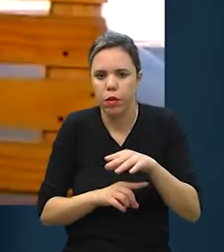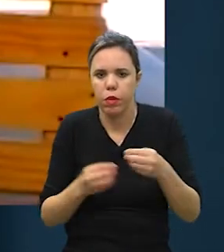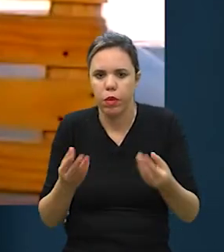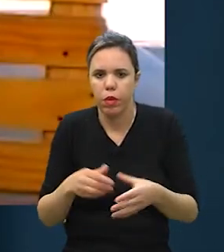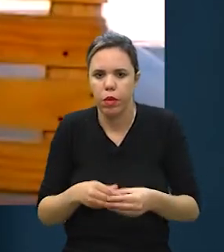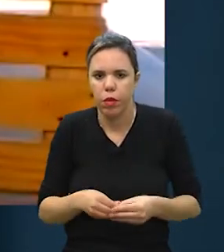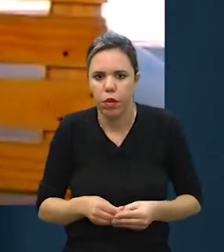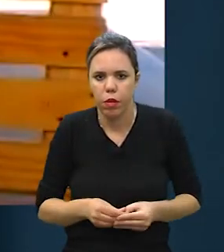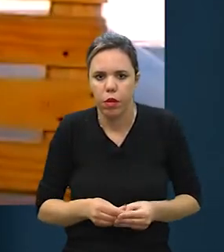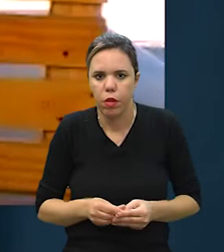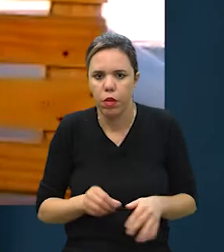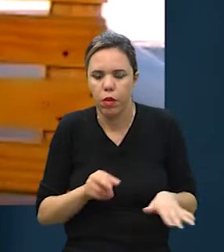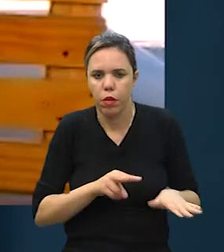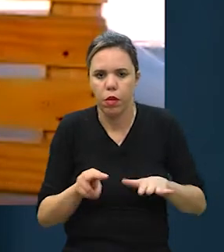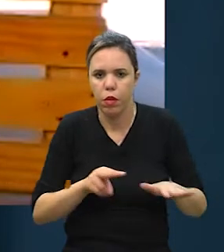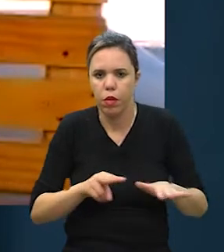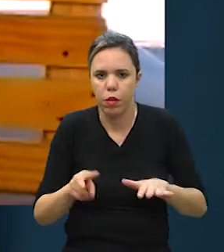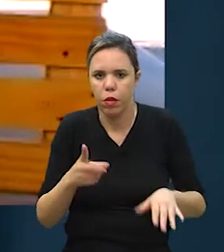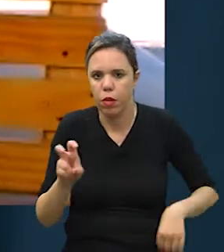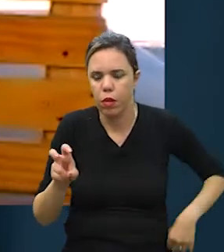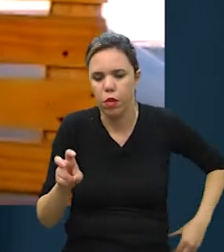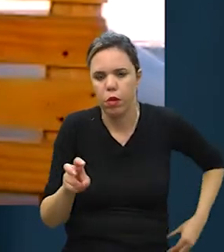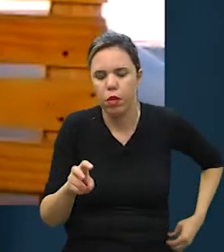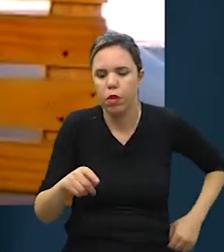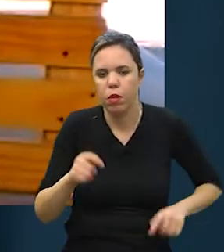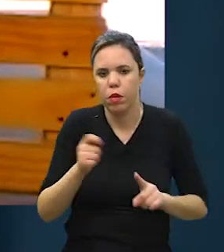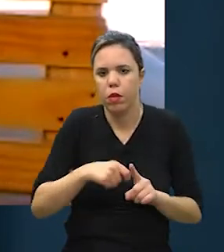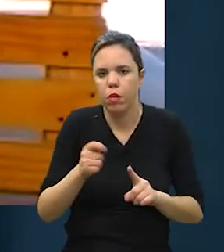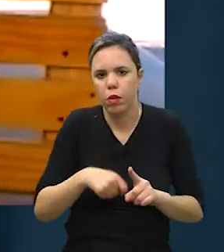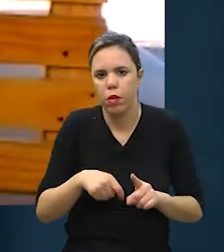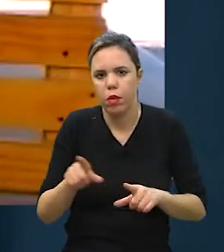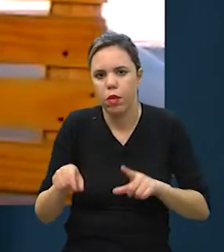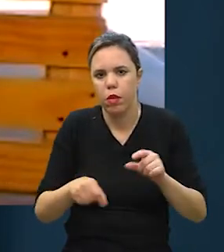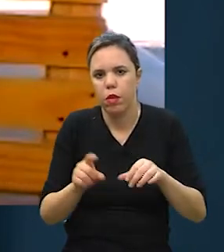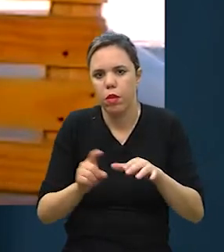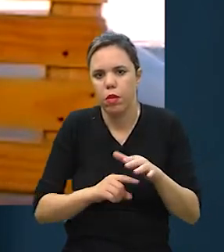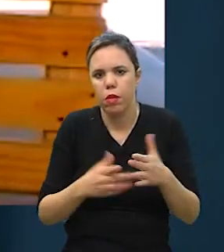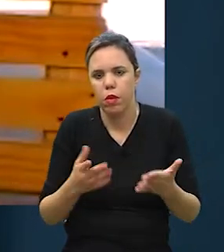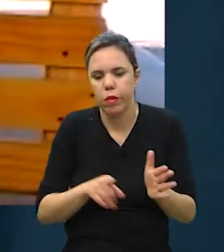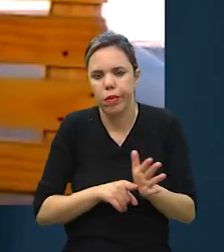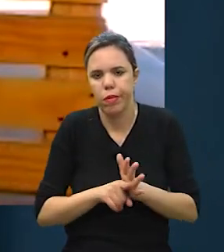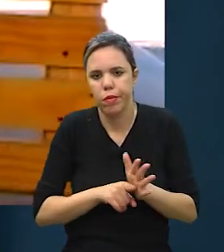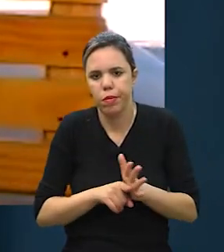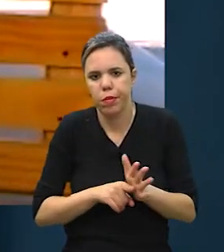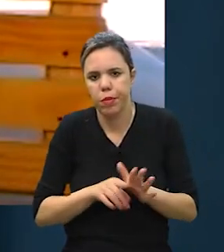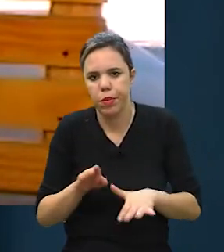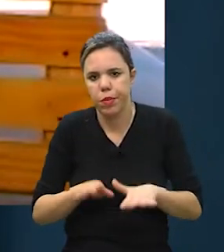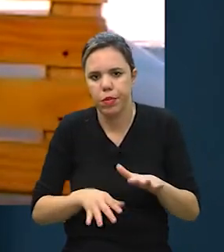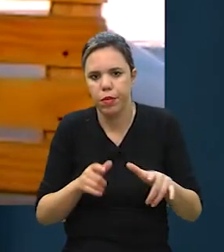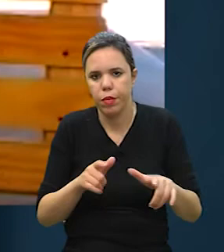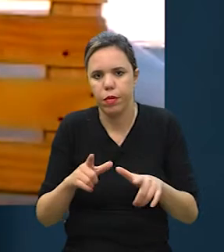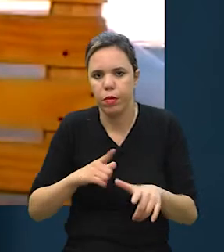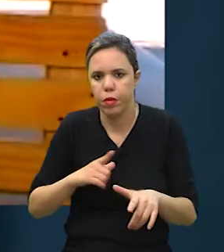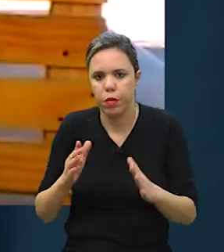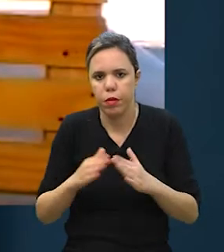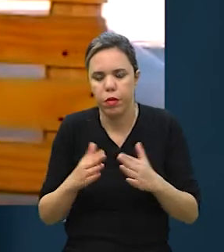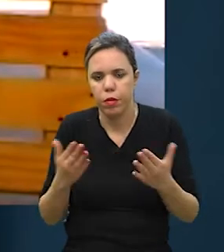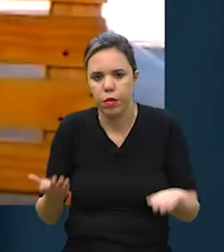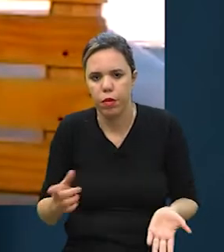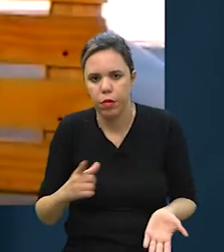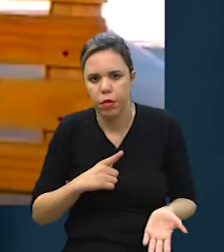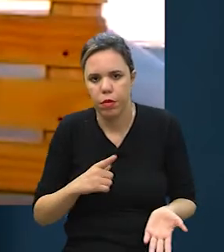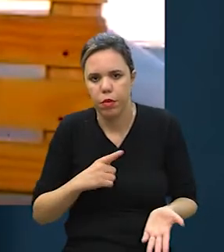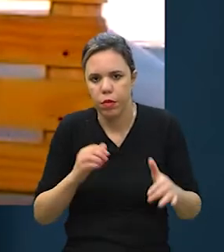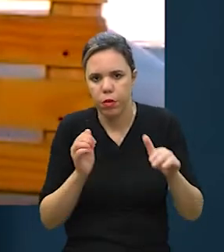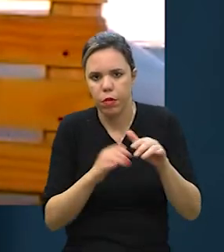cliente, entrega, semanalmente, quinzenalmente, mensal, aí é escolher do cliente de acordo com o espaço que ele tem na